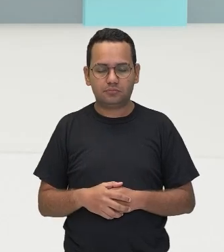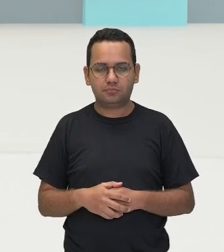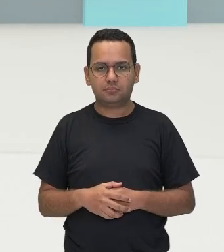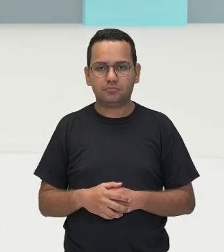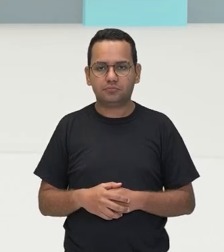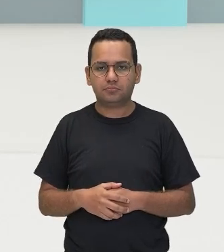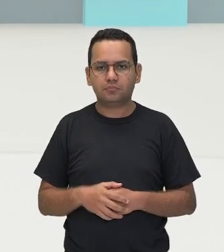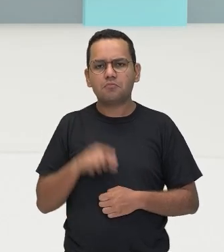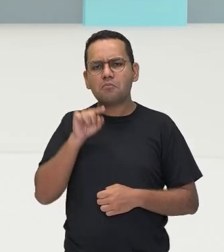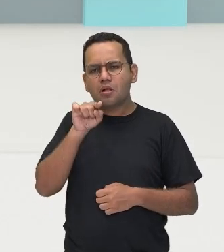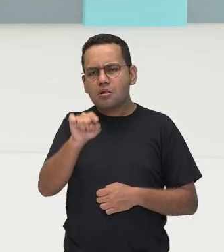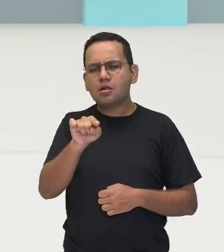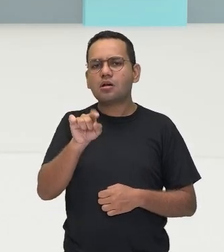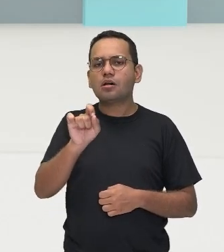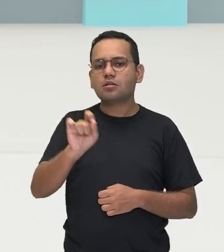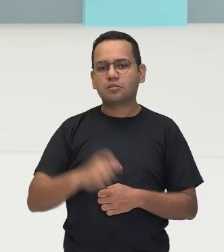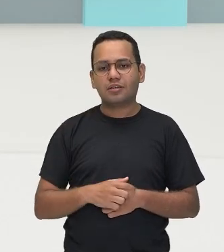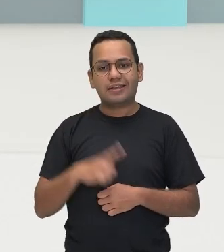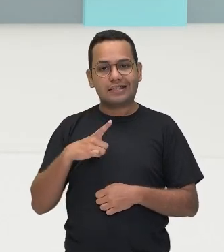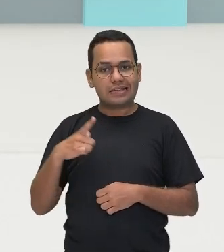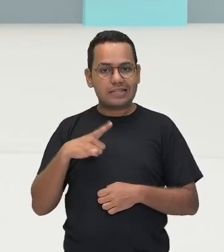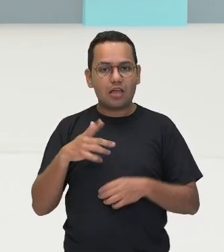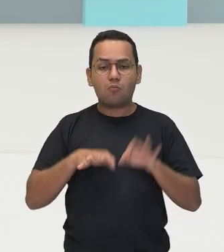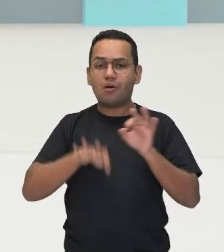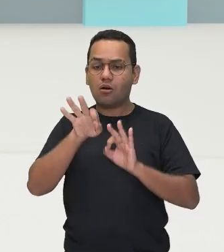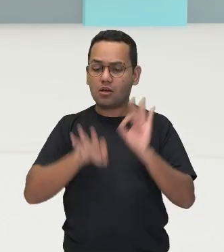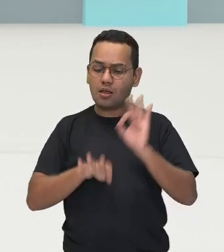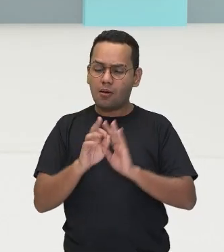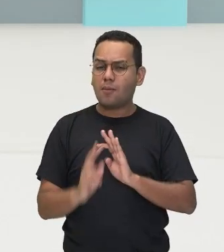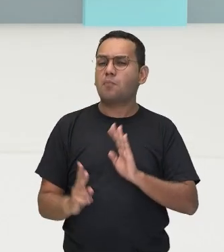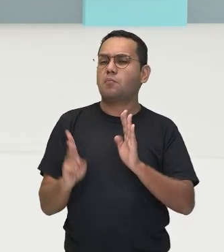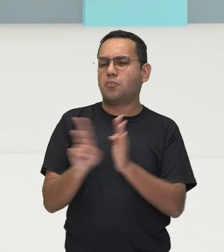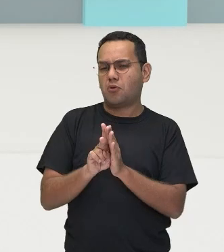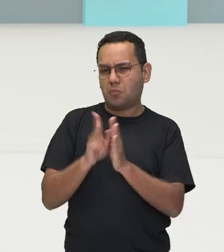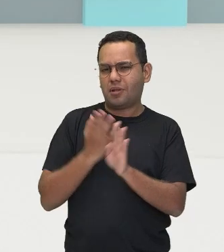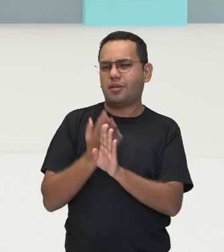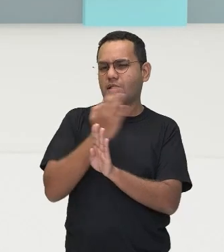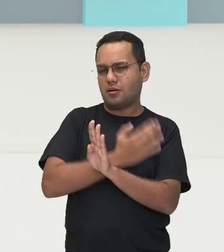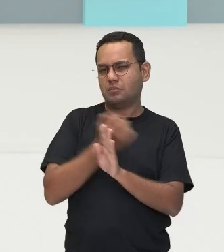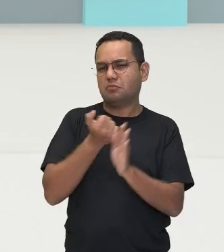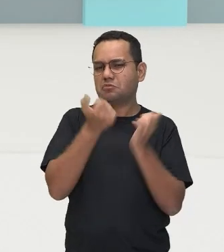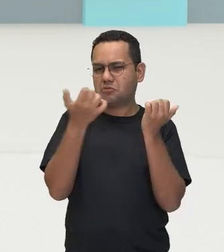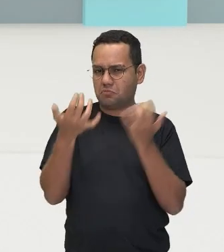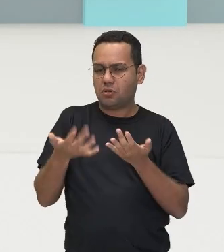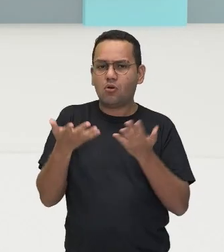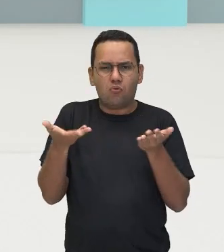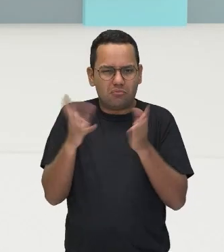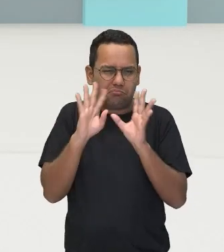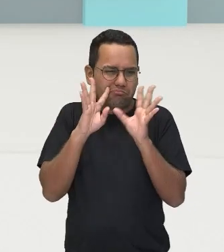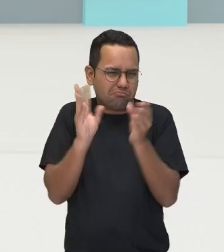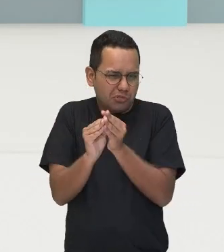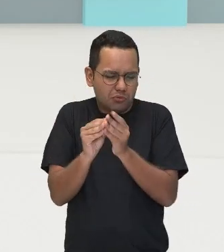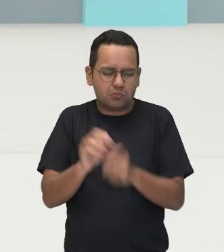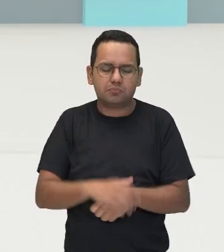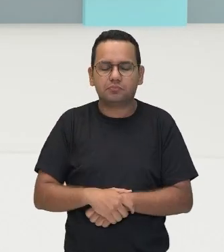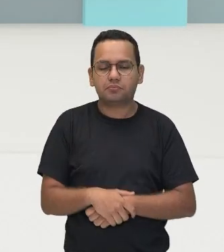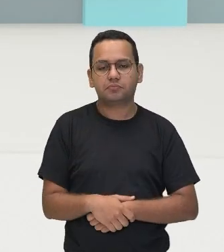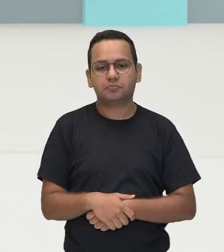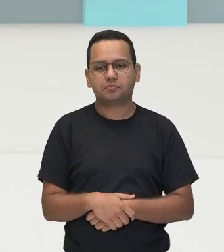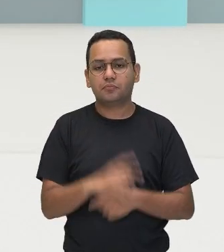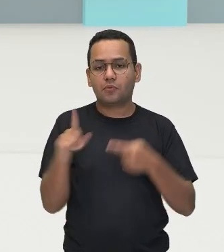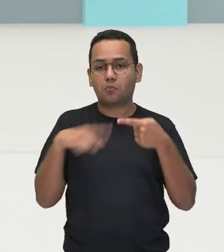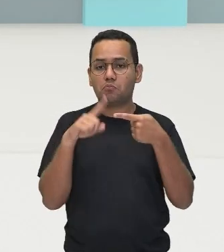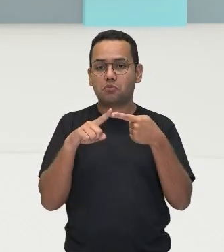é composto pelas seguintes estruturas, que nós falamos bem detalhadamente isso aí, hoje é só para a gente dar uma relembrada. Vamos falar do